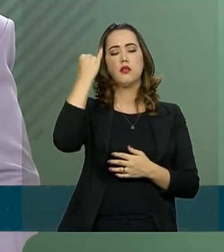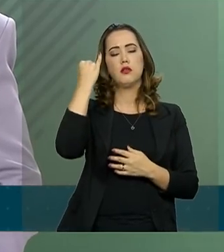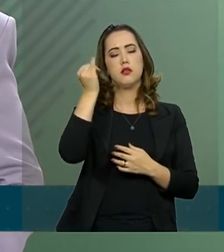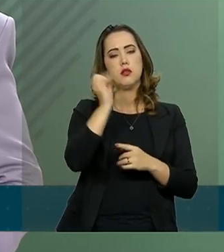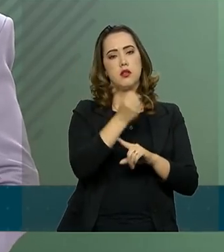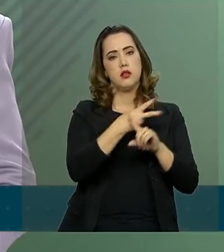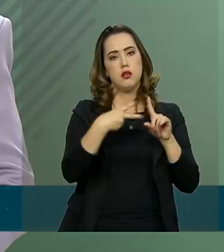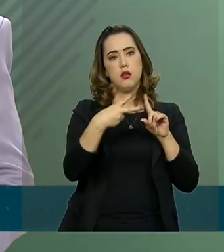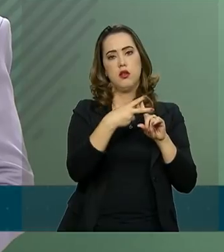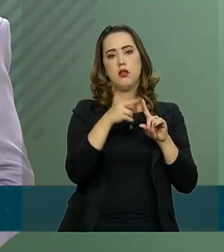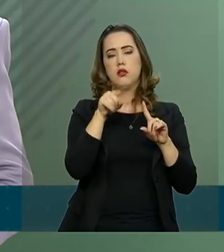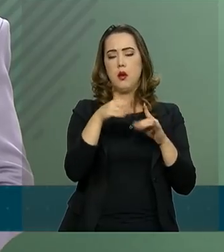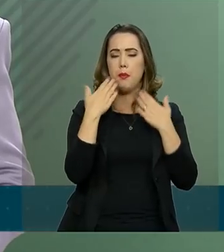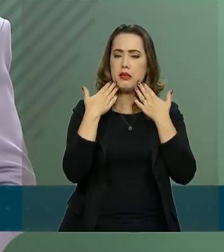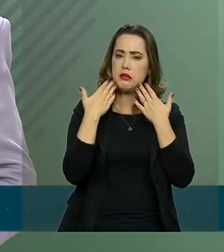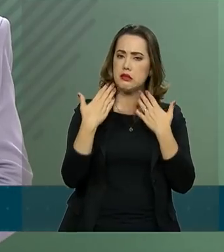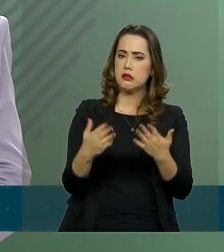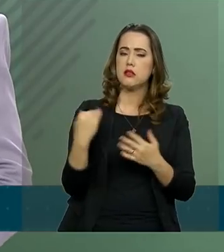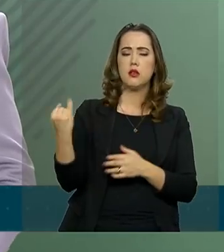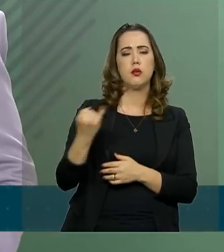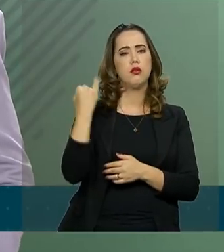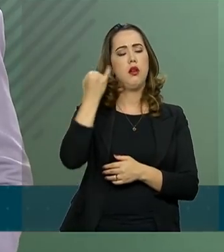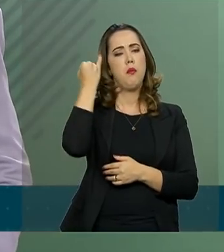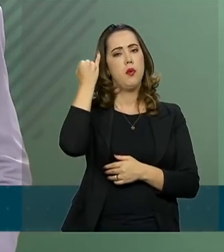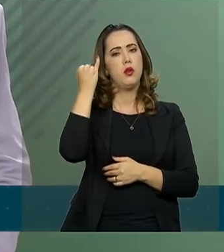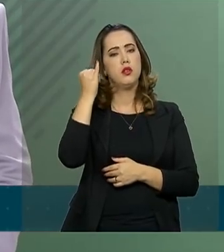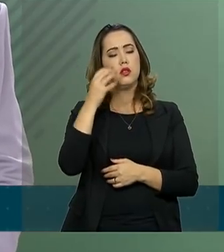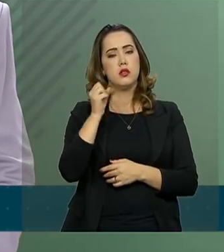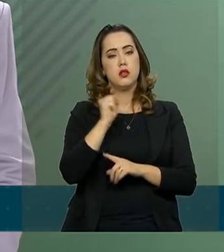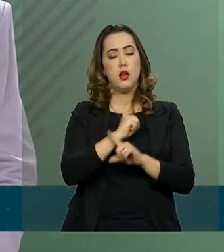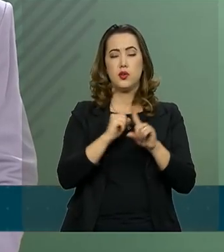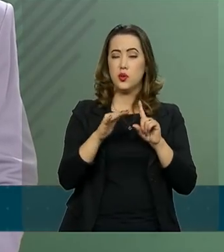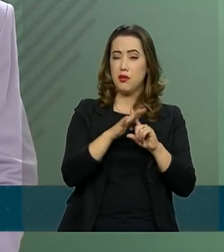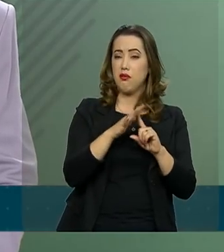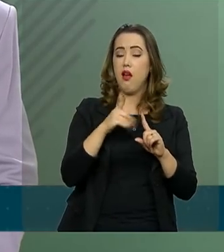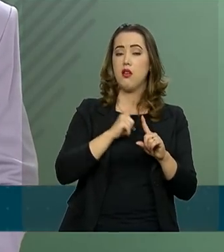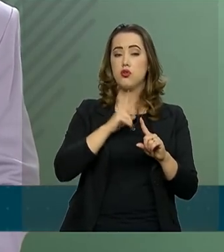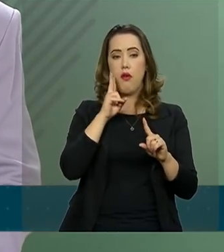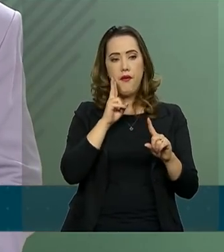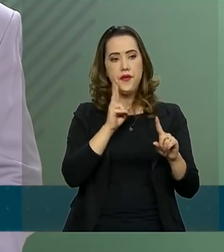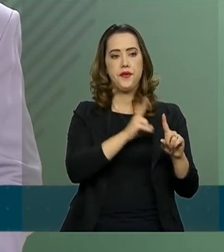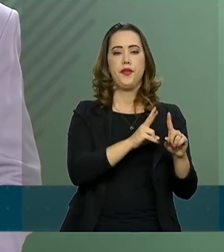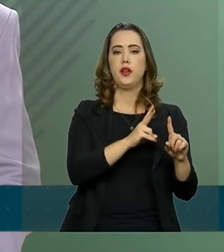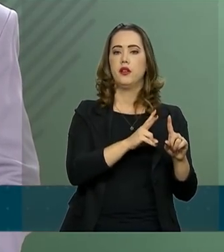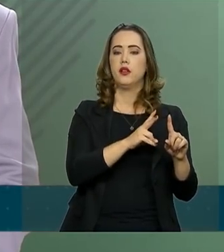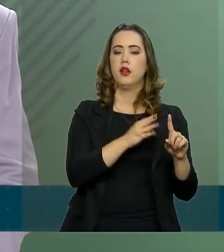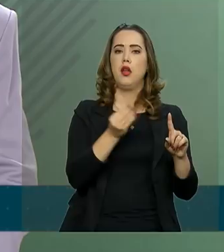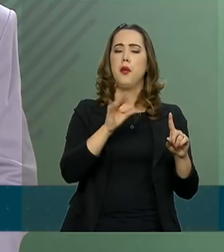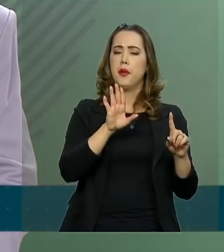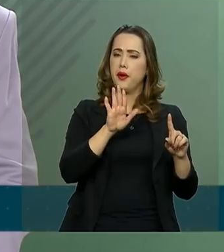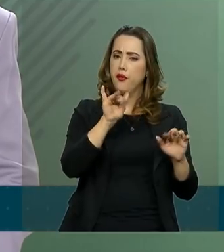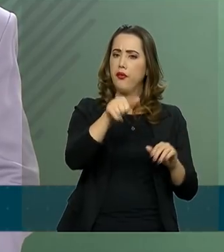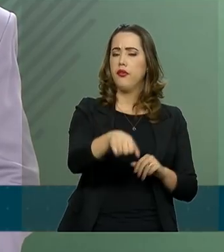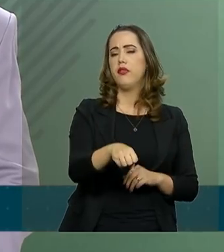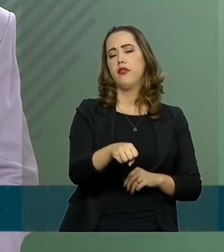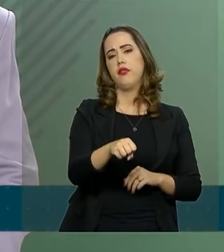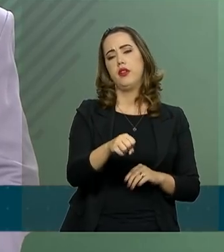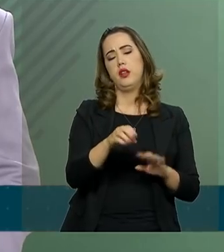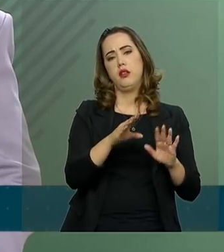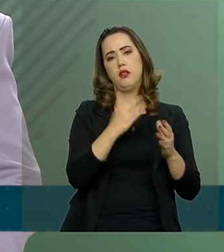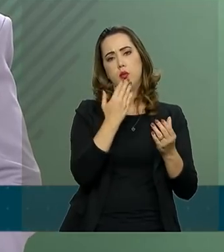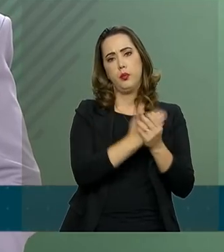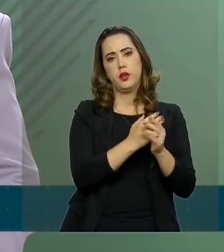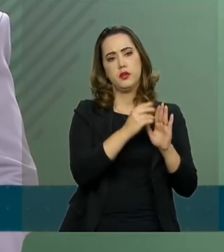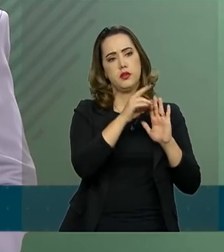Previdência, é uma demonstração da importância que a sociedade atribui para que ela seja finalizada e firmada,